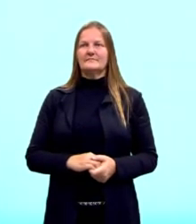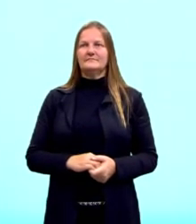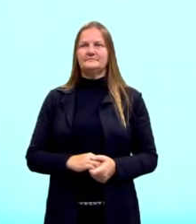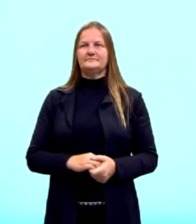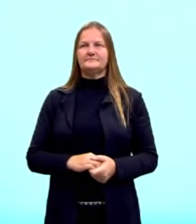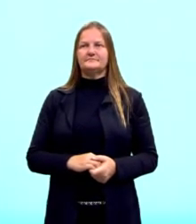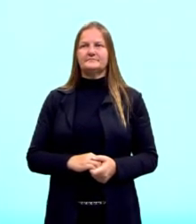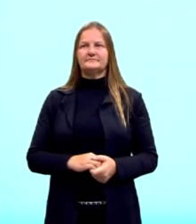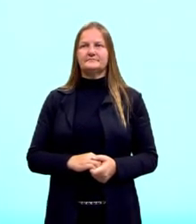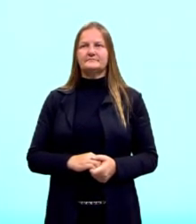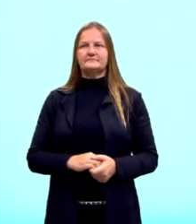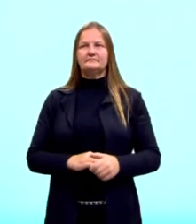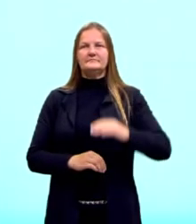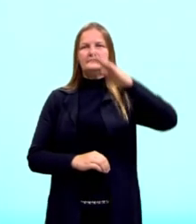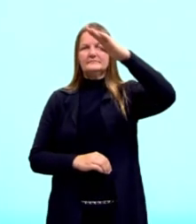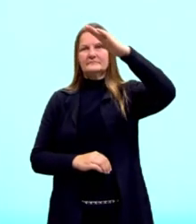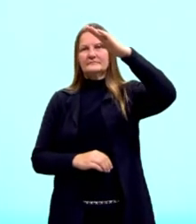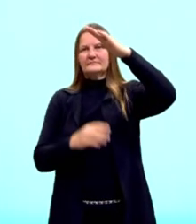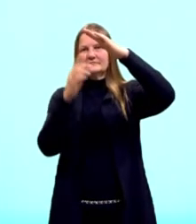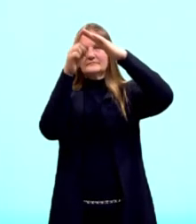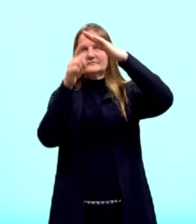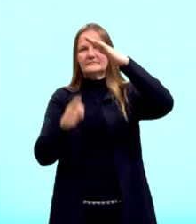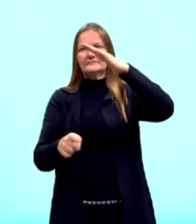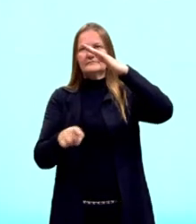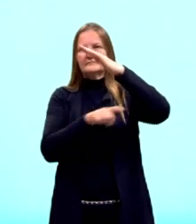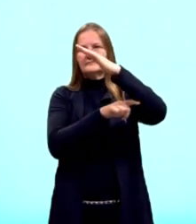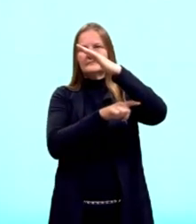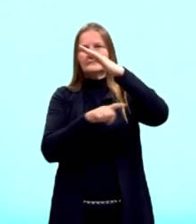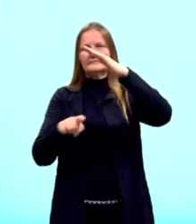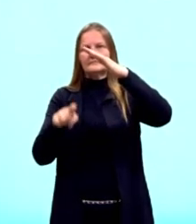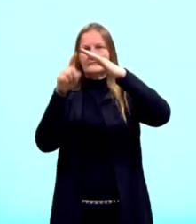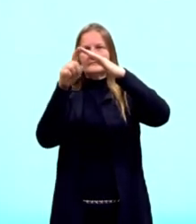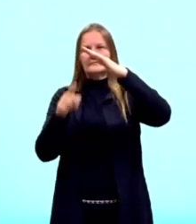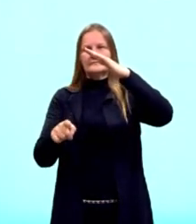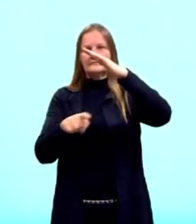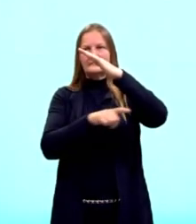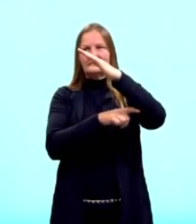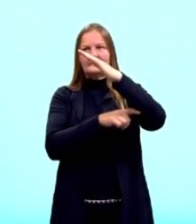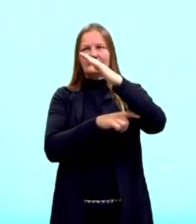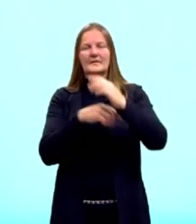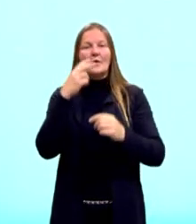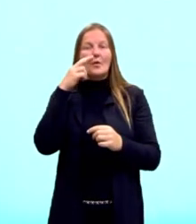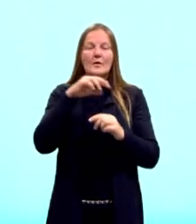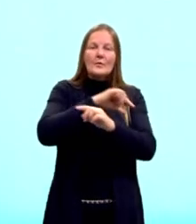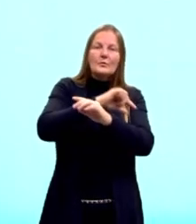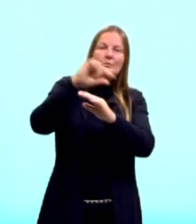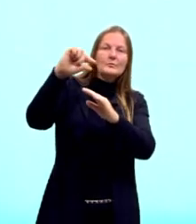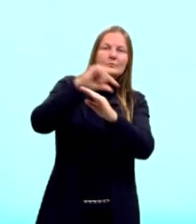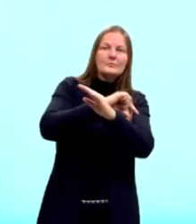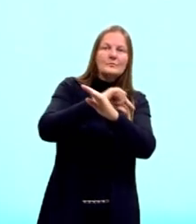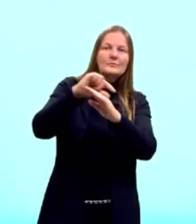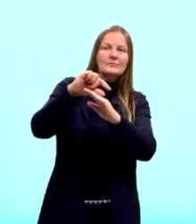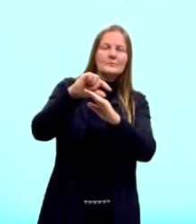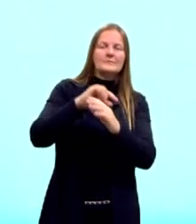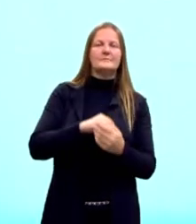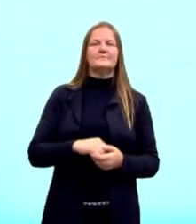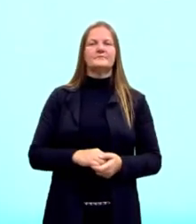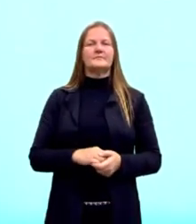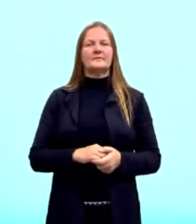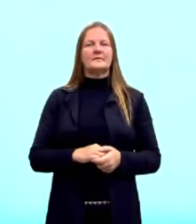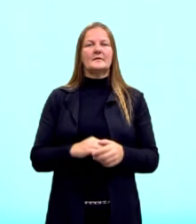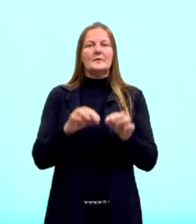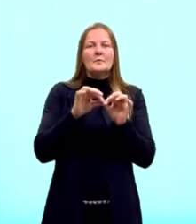interno de 90 graus. Nós conseguimos aqui observar as marcações ali das unidades de medida.